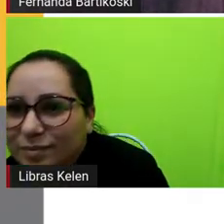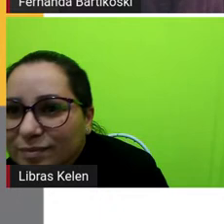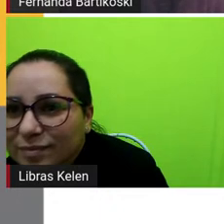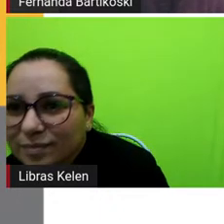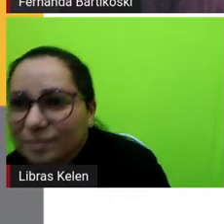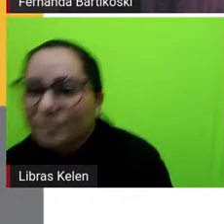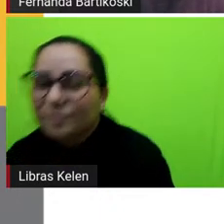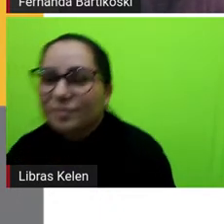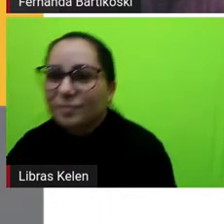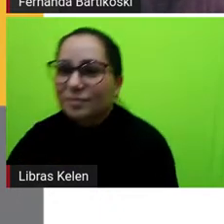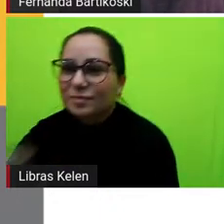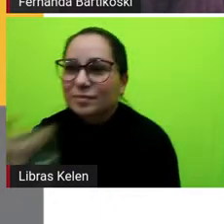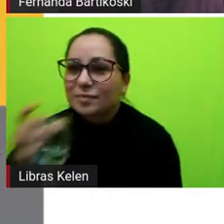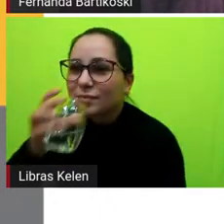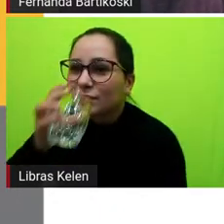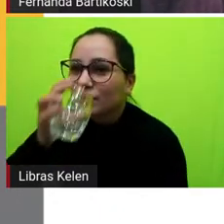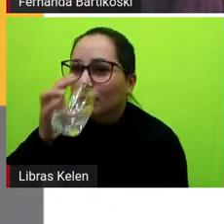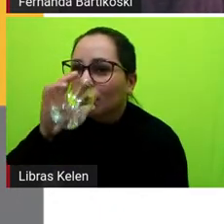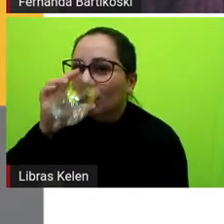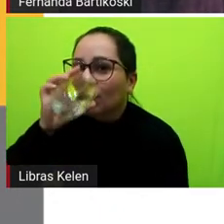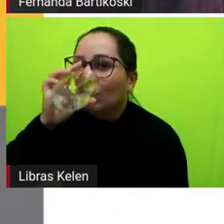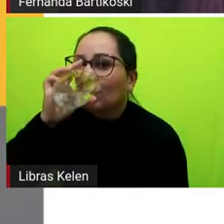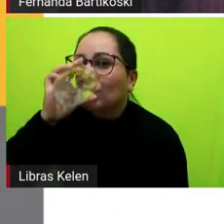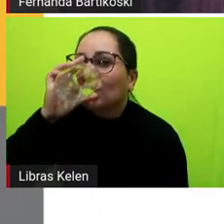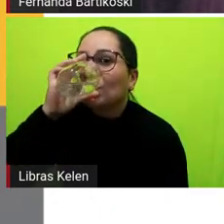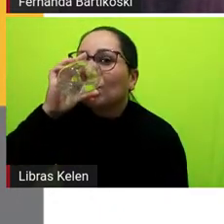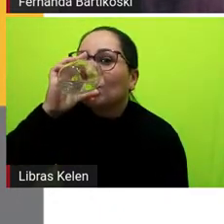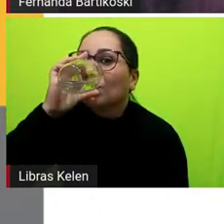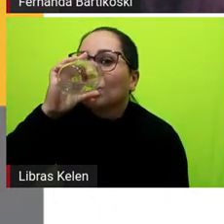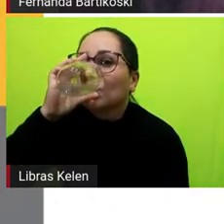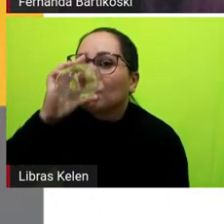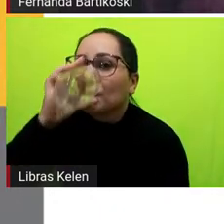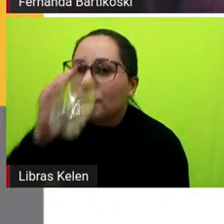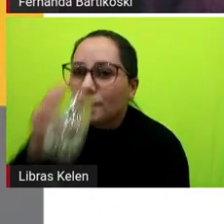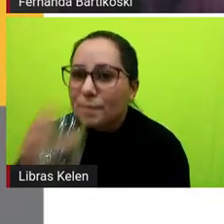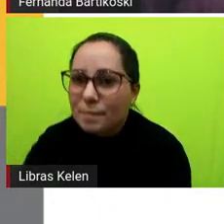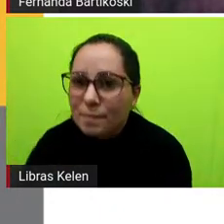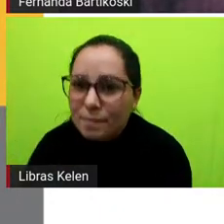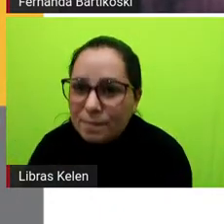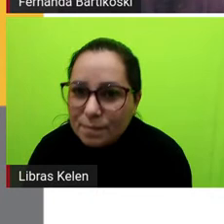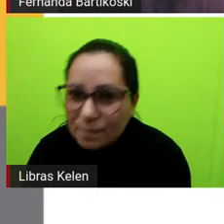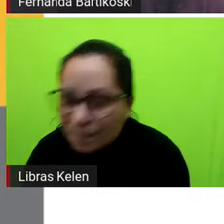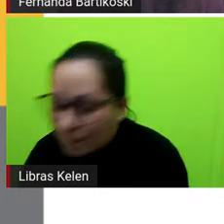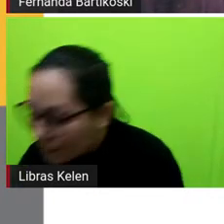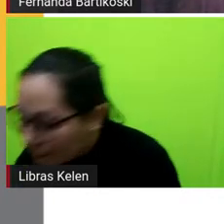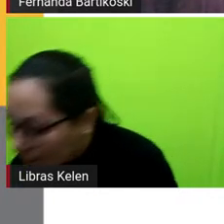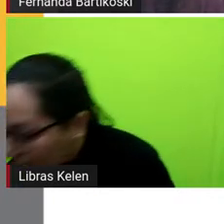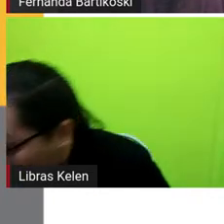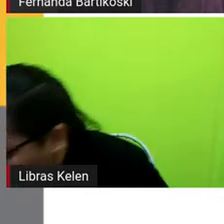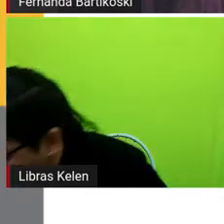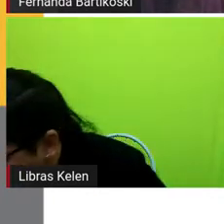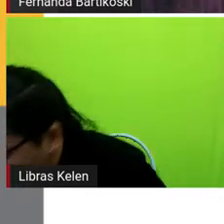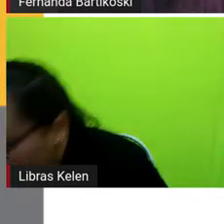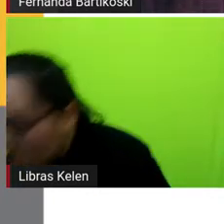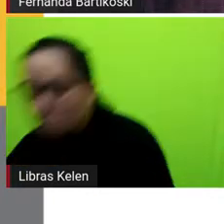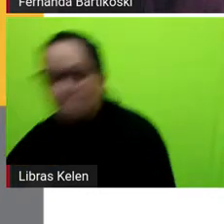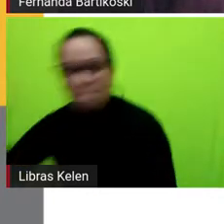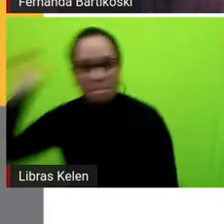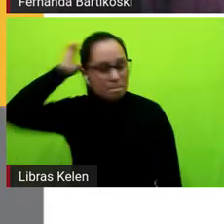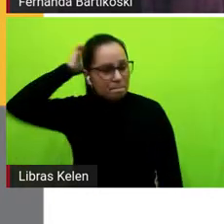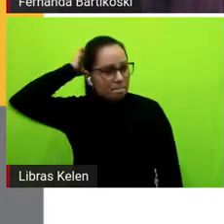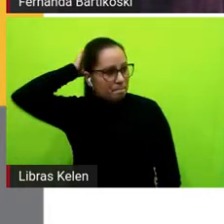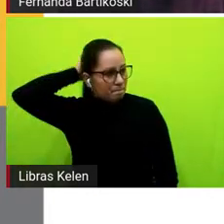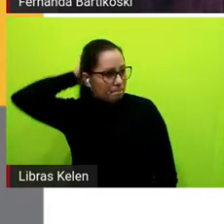já com anos, né, e continua sempre viva, sempre